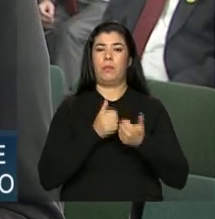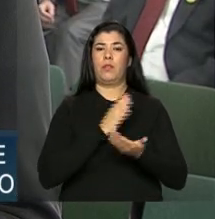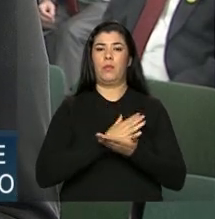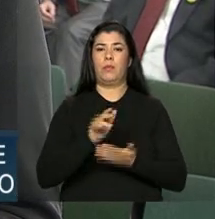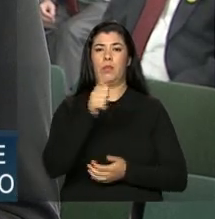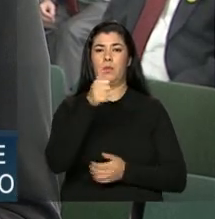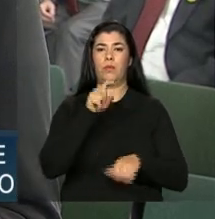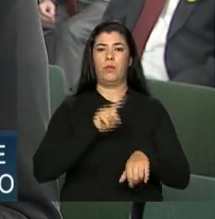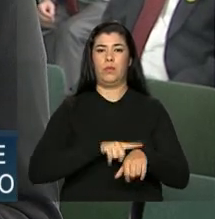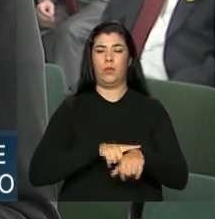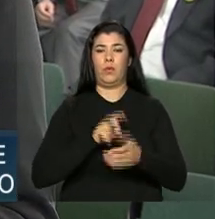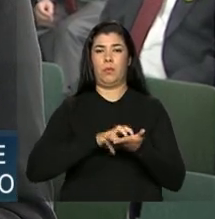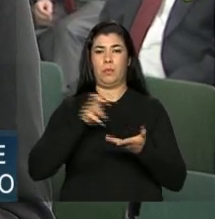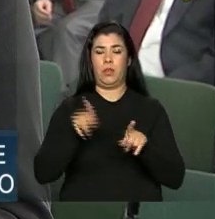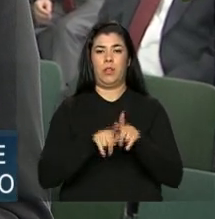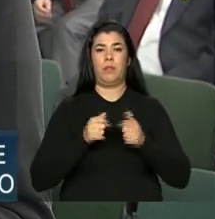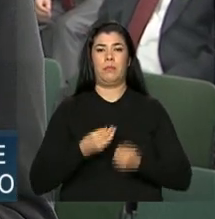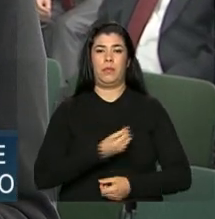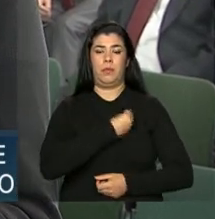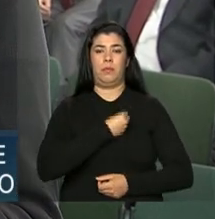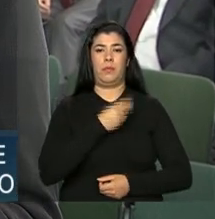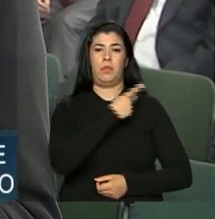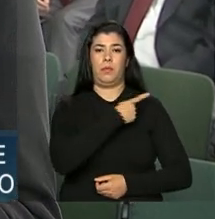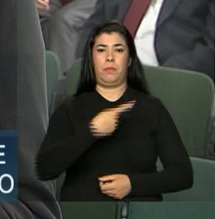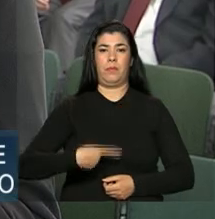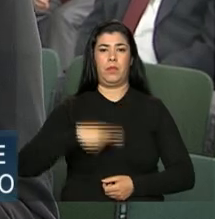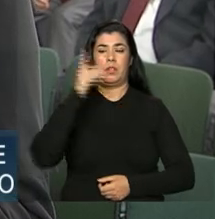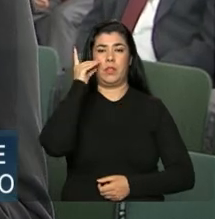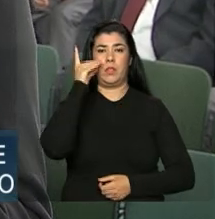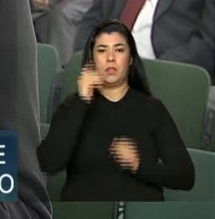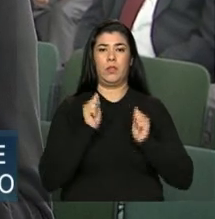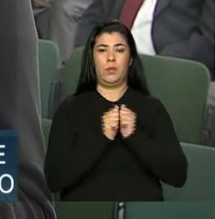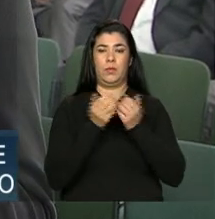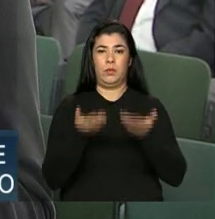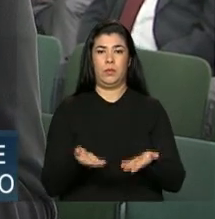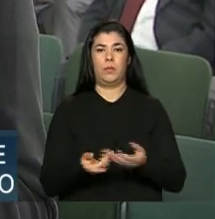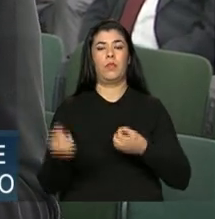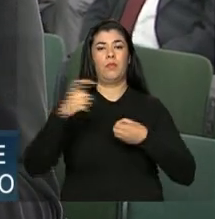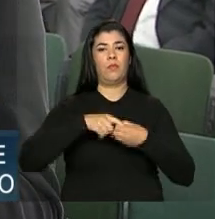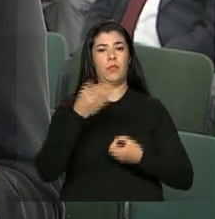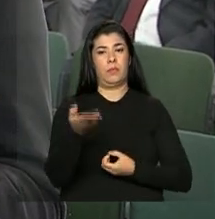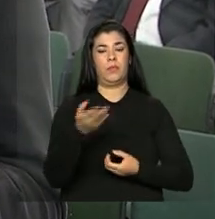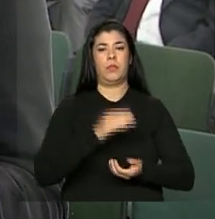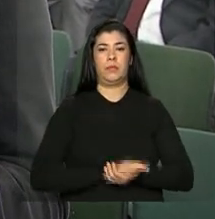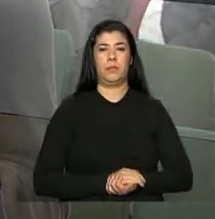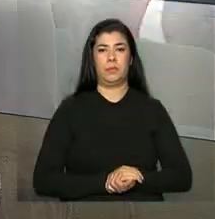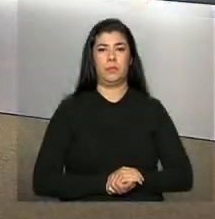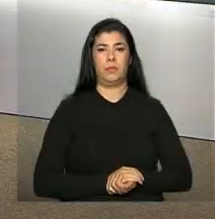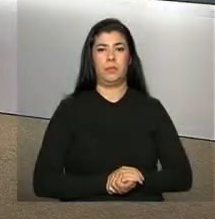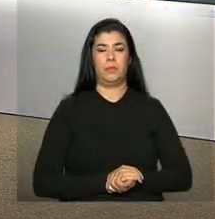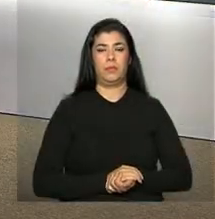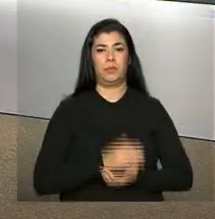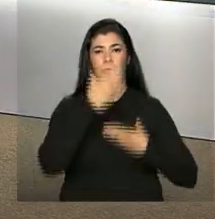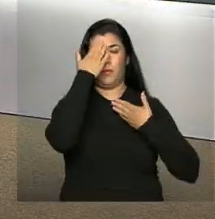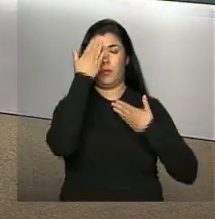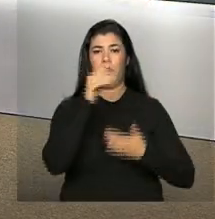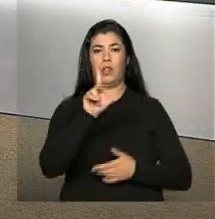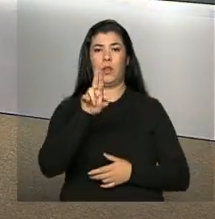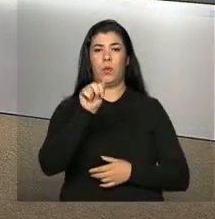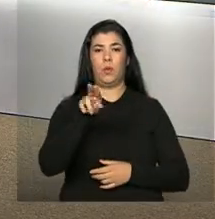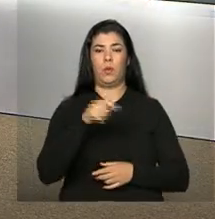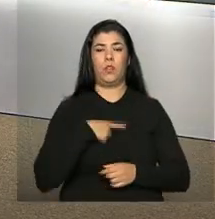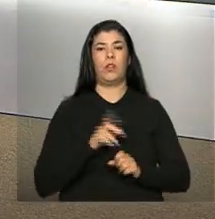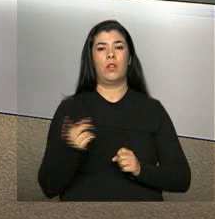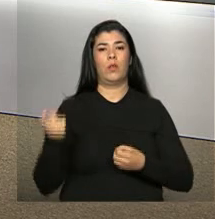11 horas da manhã e vai contar com a presença da presidenta Dilma Rousseff. Voltamos com você, Daniele. Obrigada, Luana.